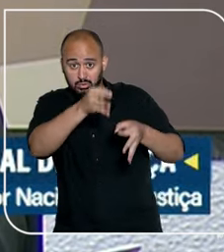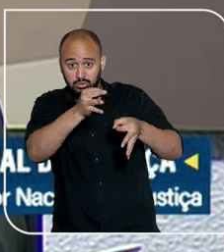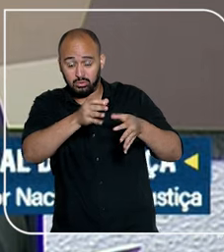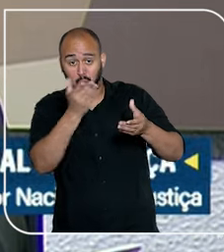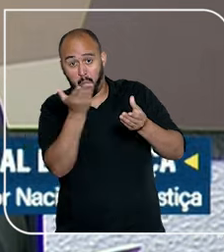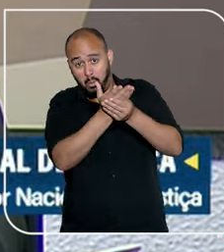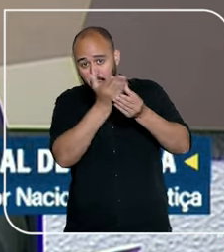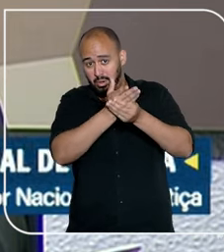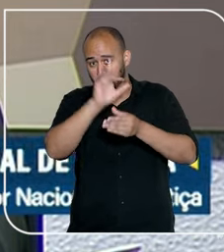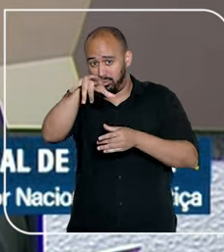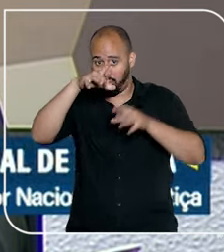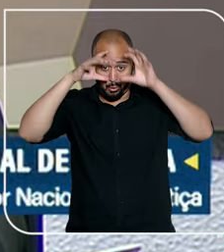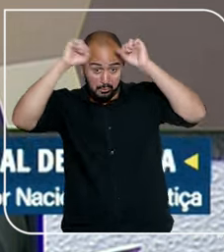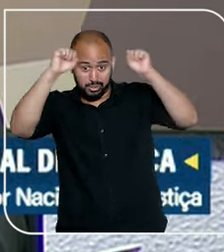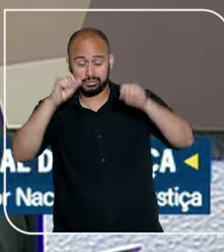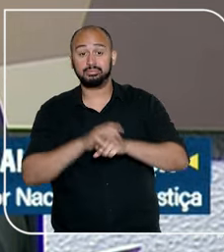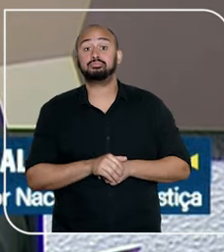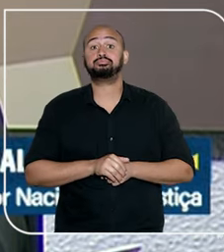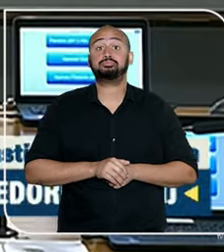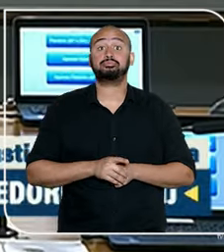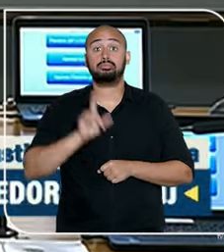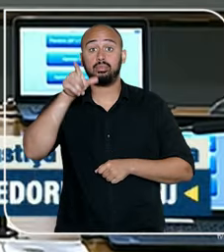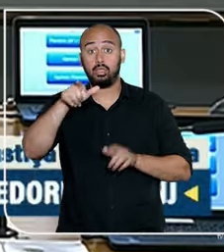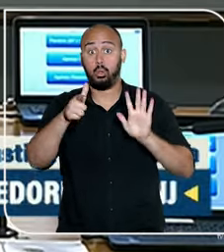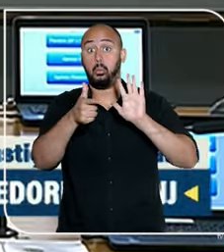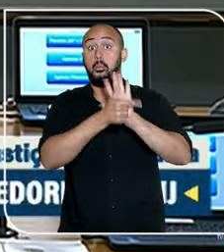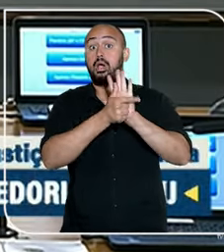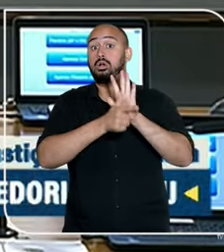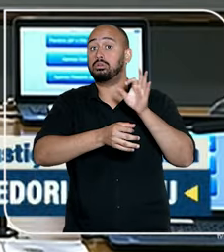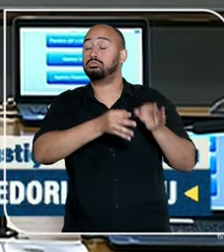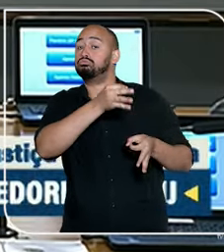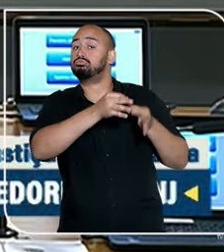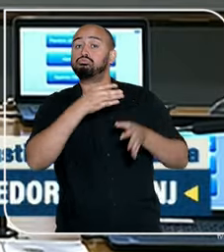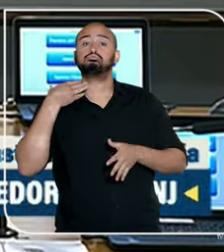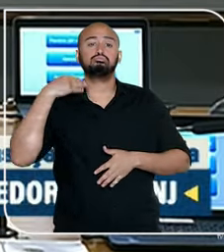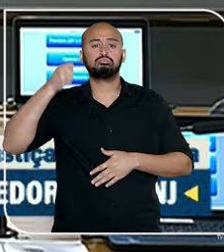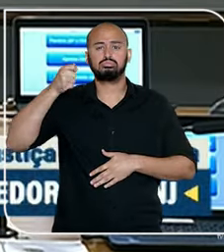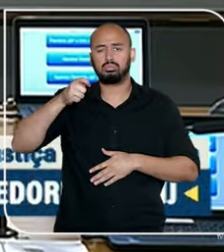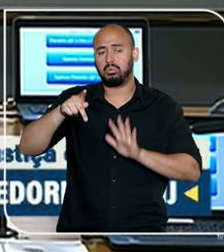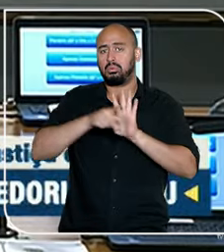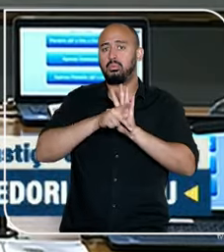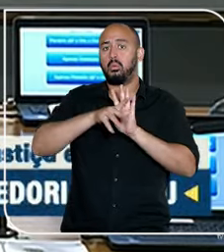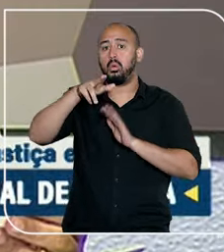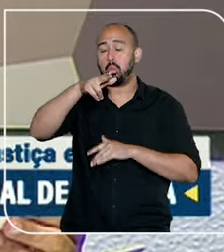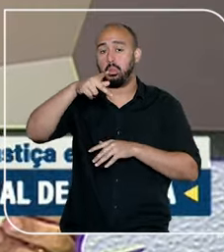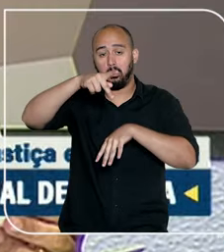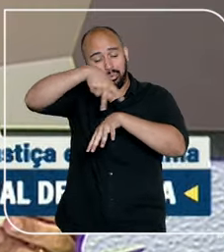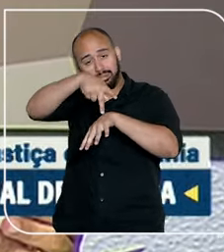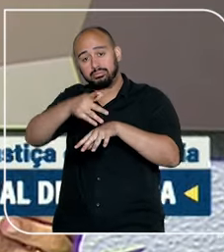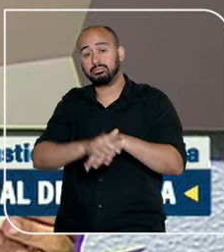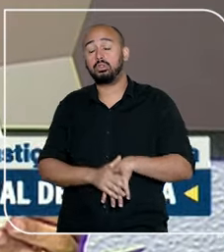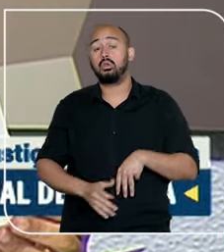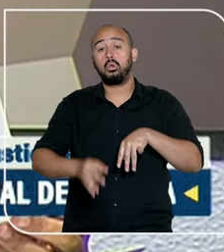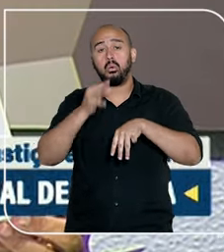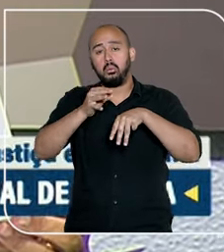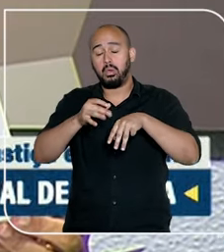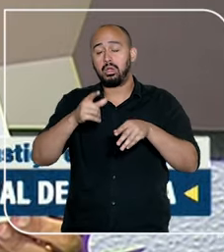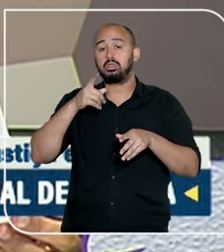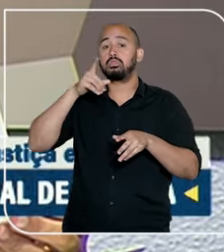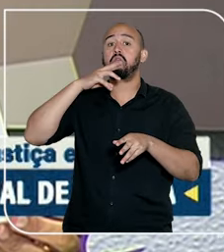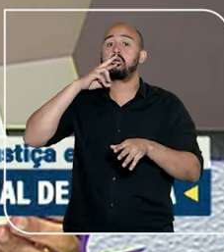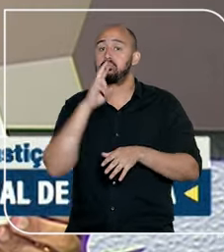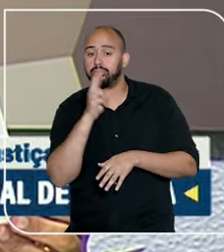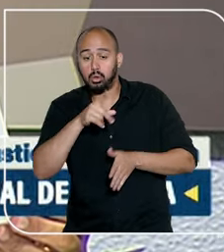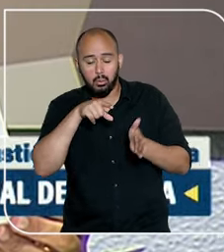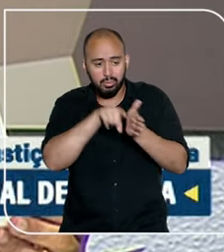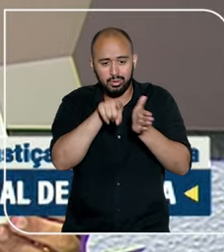para julgamento de processos nos tribunais e o papel do juiz nas comarcas do interior do país. O ministro respondeu também